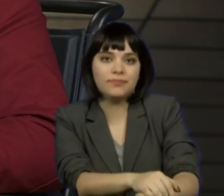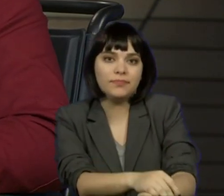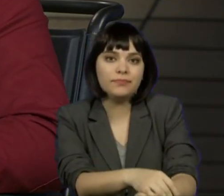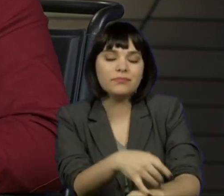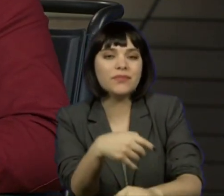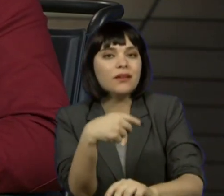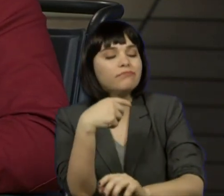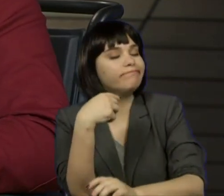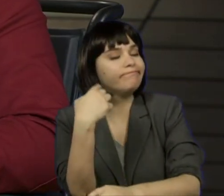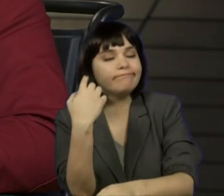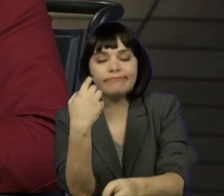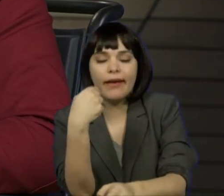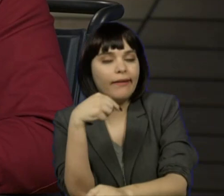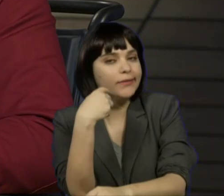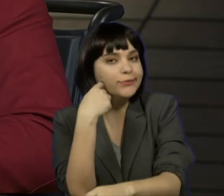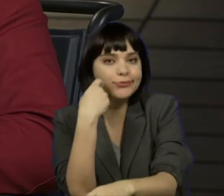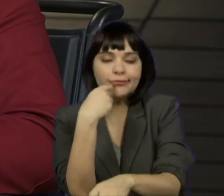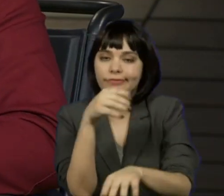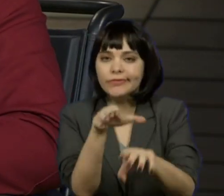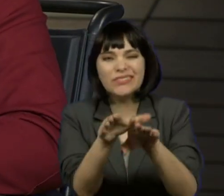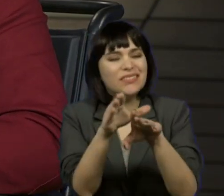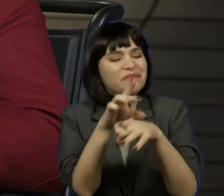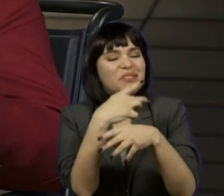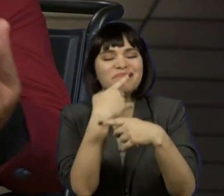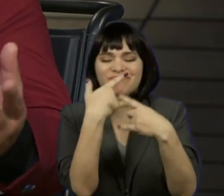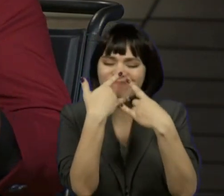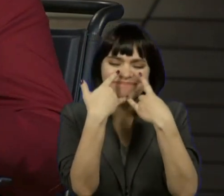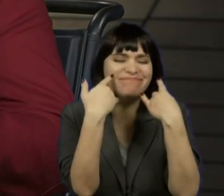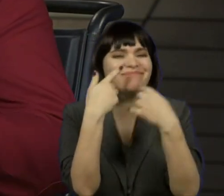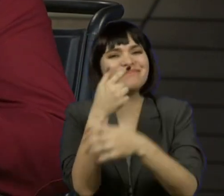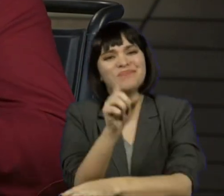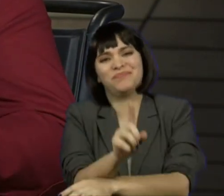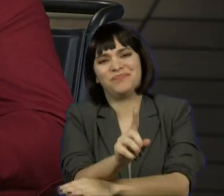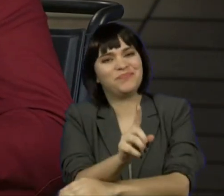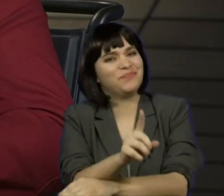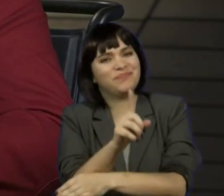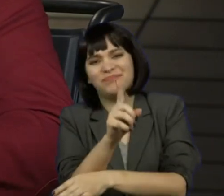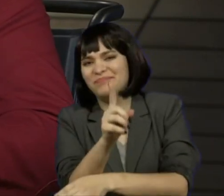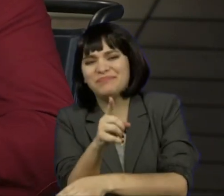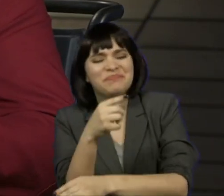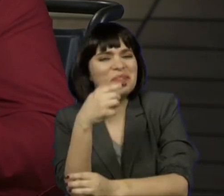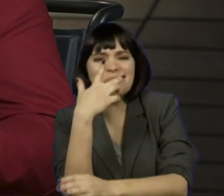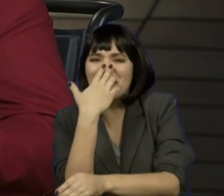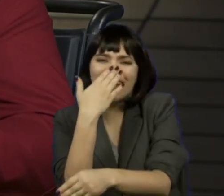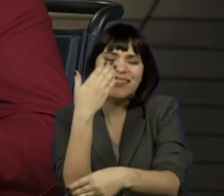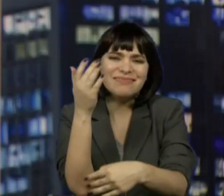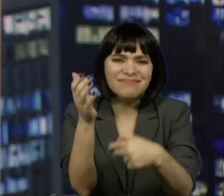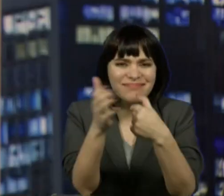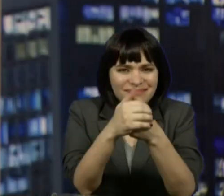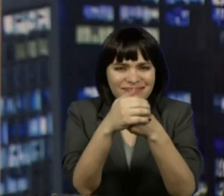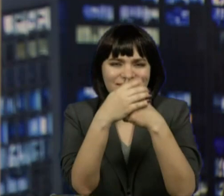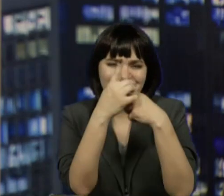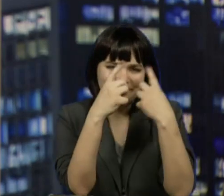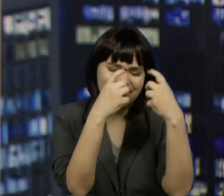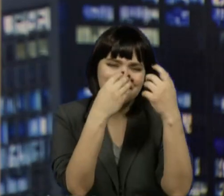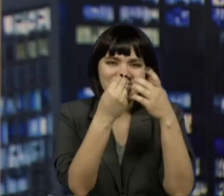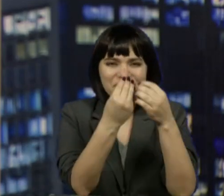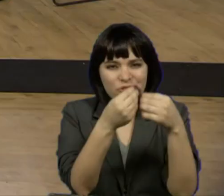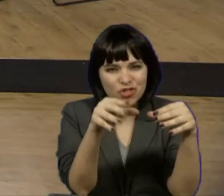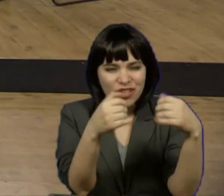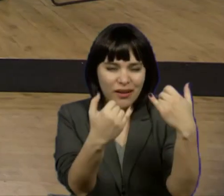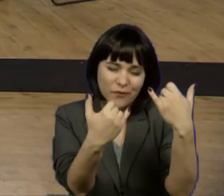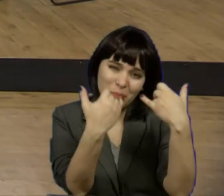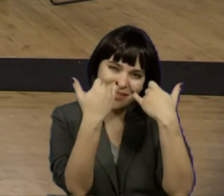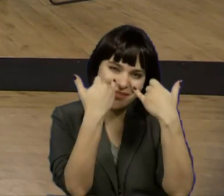certo, todos os nossos consultores surdos aqui da TV Cultura falaram, não, a máscara, os surdos não vão perceber a expressão e vai perder a